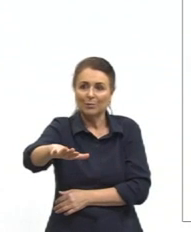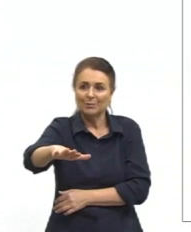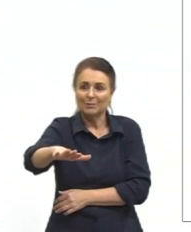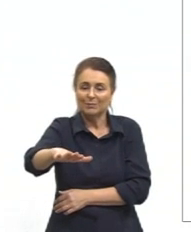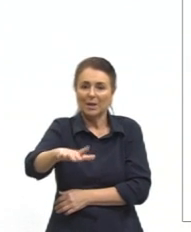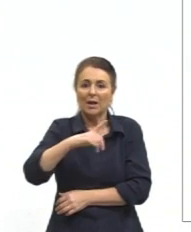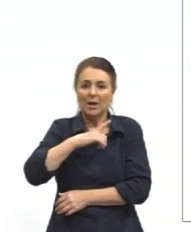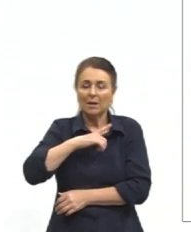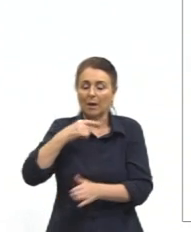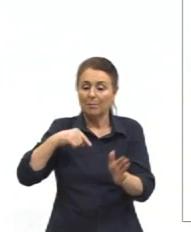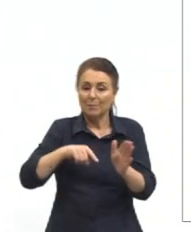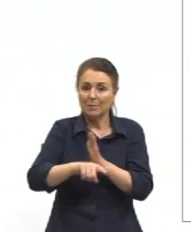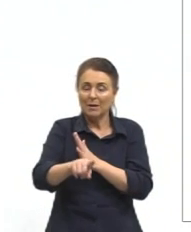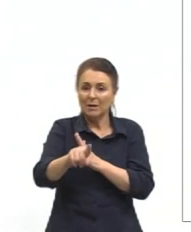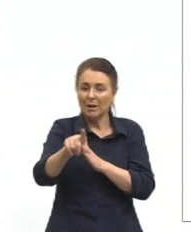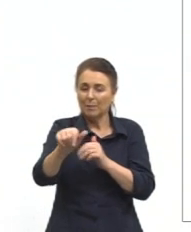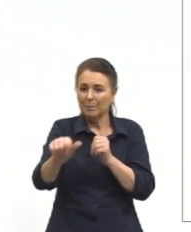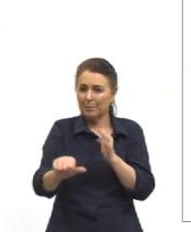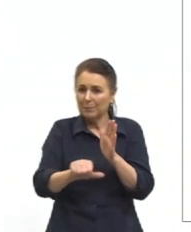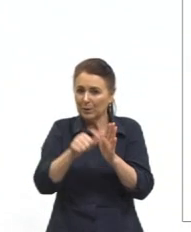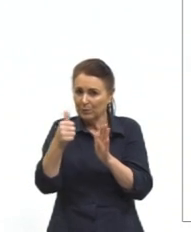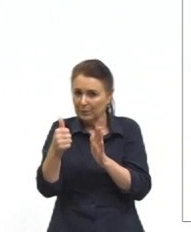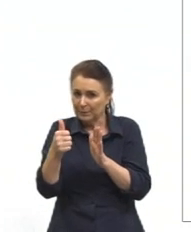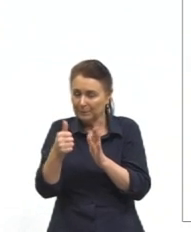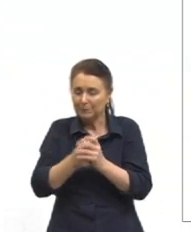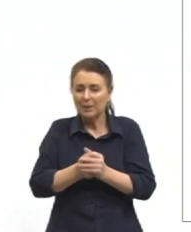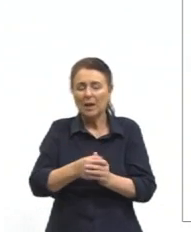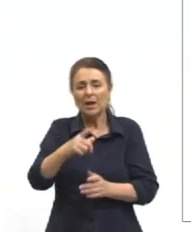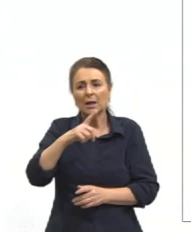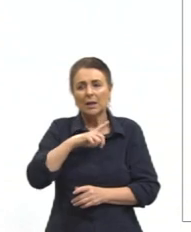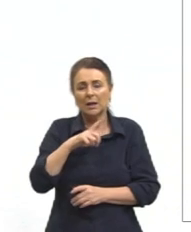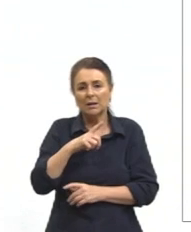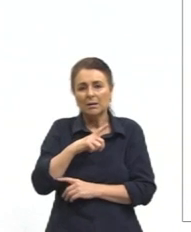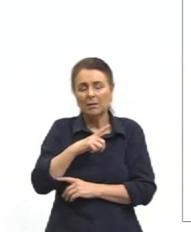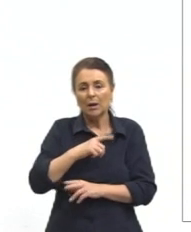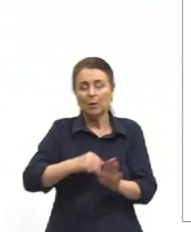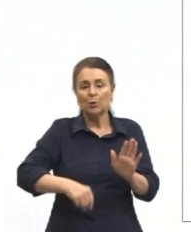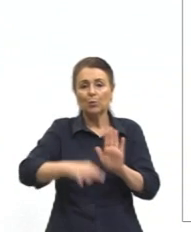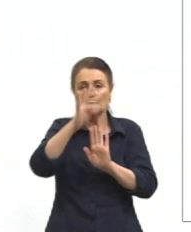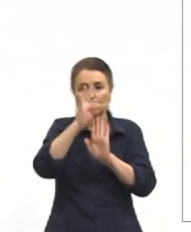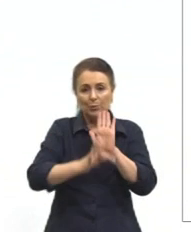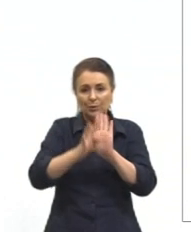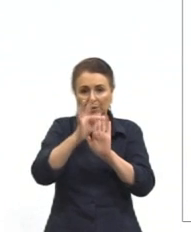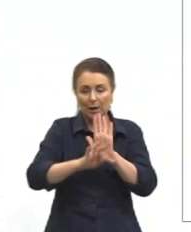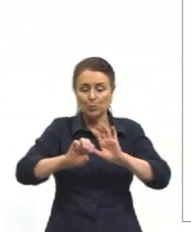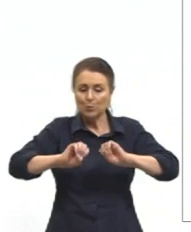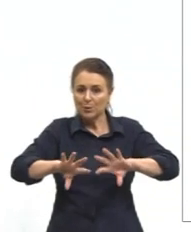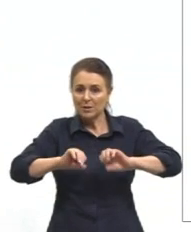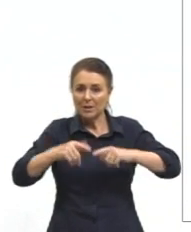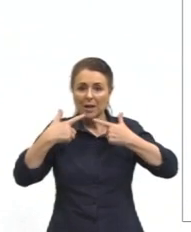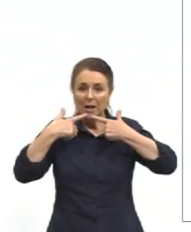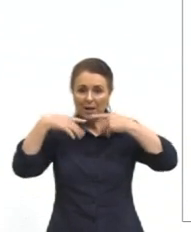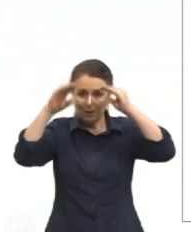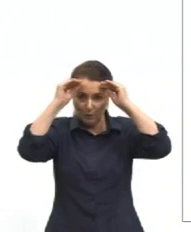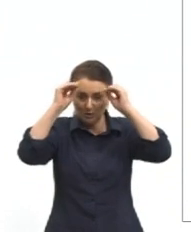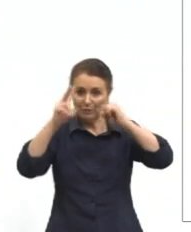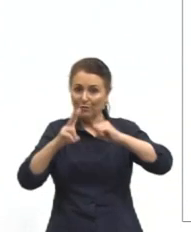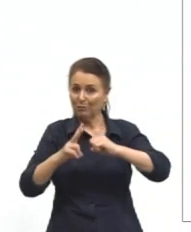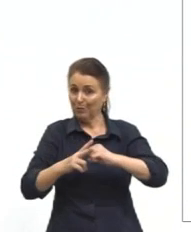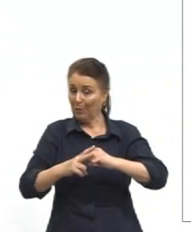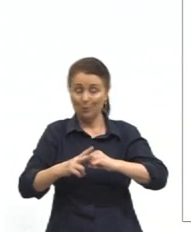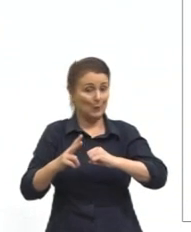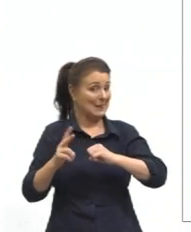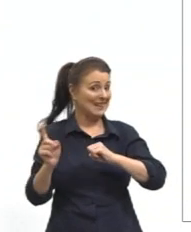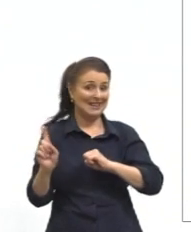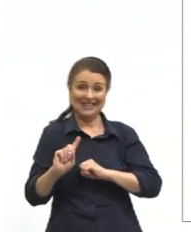gente, na primeira questão, nós temos já um texto que trabalha com a linguagem verbal e a linguagem não